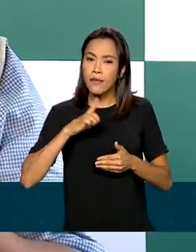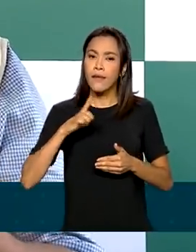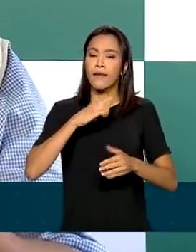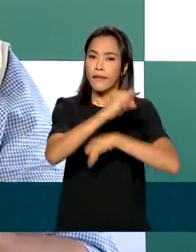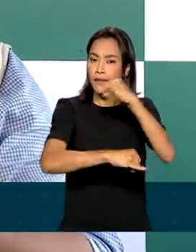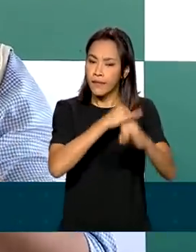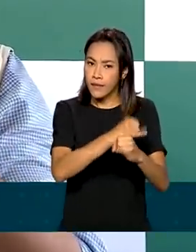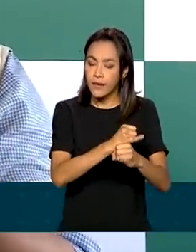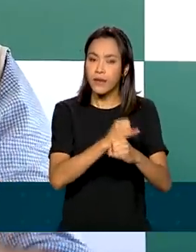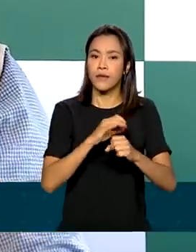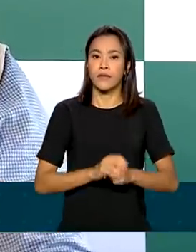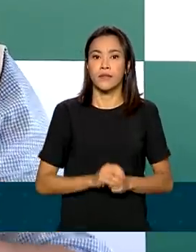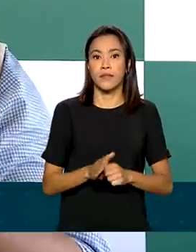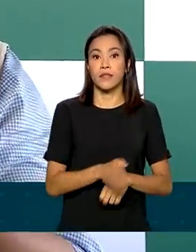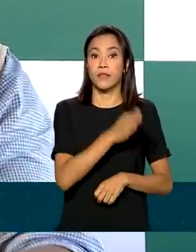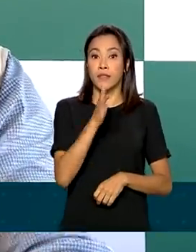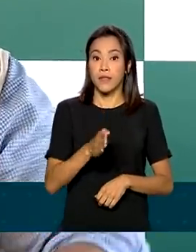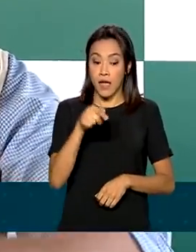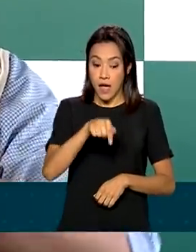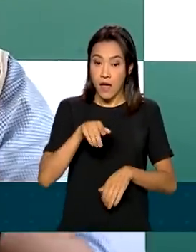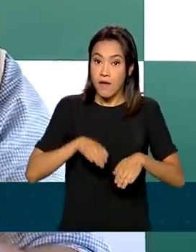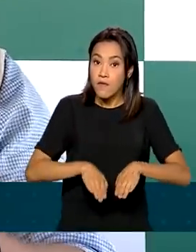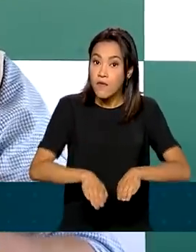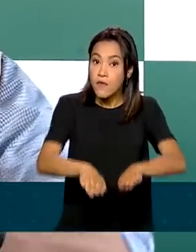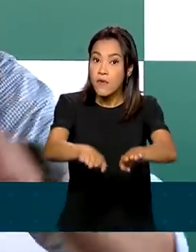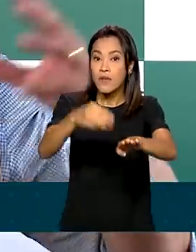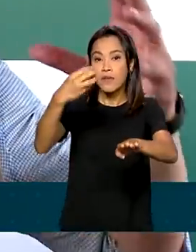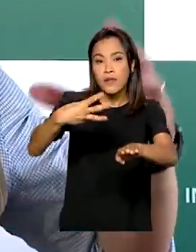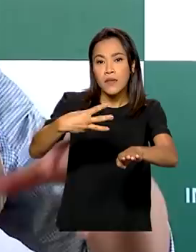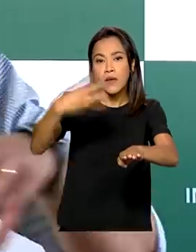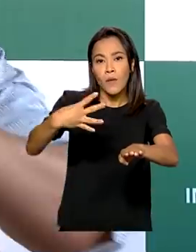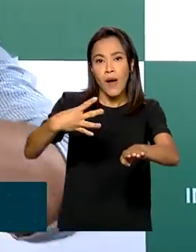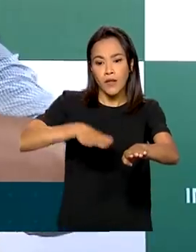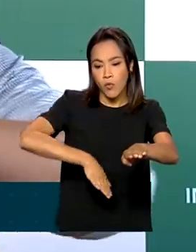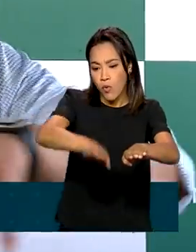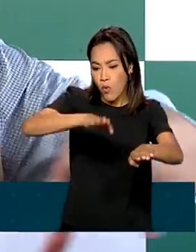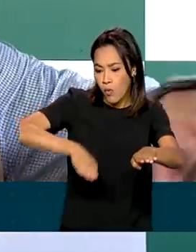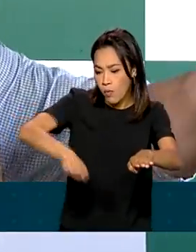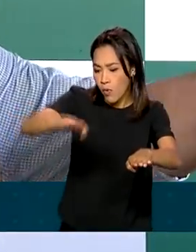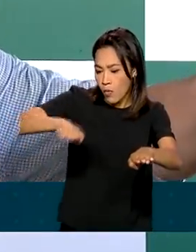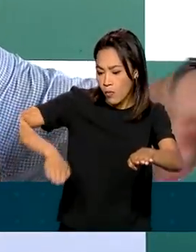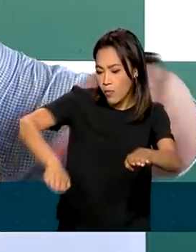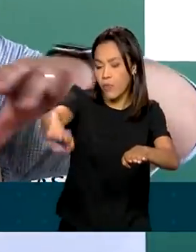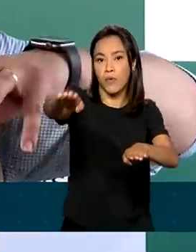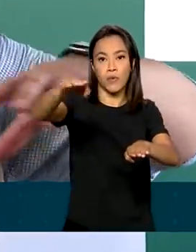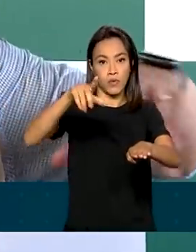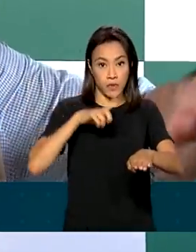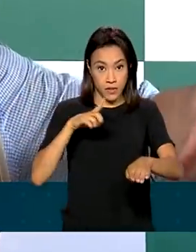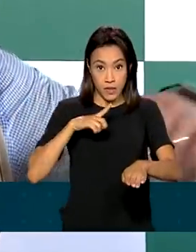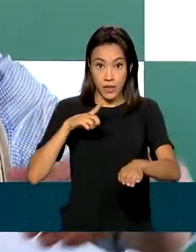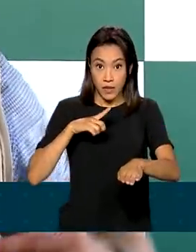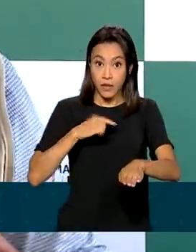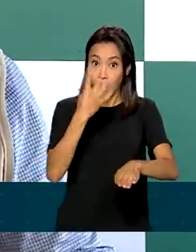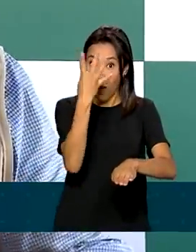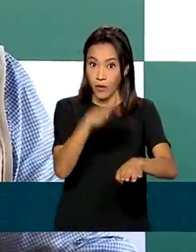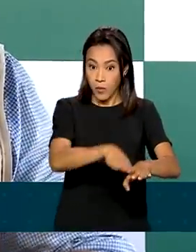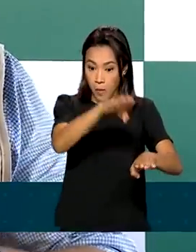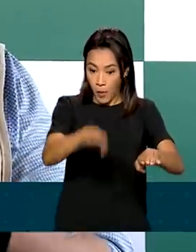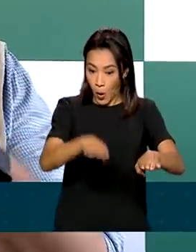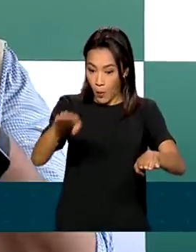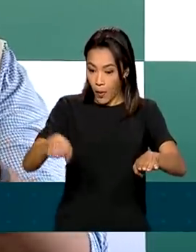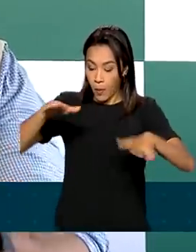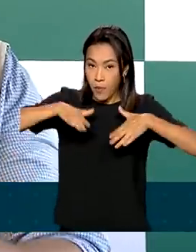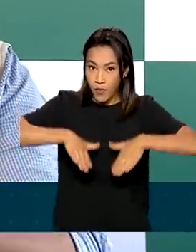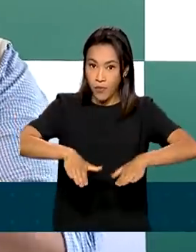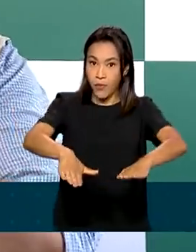muita terceira faixa, quarta faixa, então a gente vai ter toda essa região do Vale do Paraíba sendo quadruplicada. Teremos